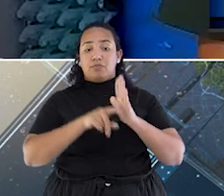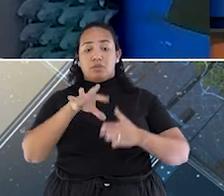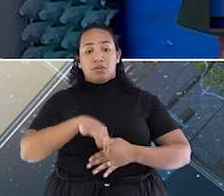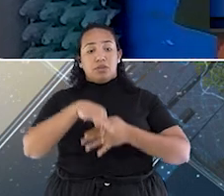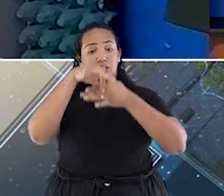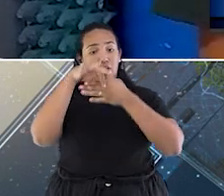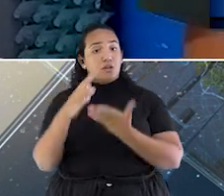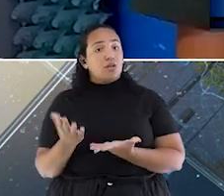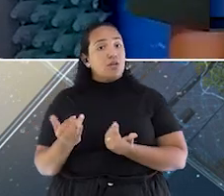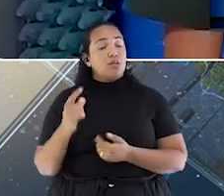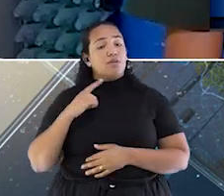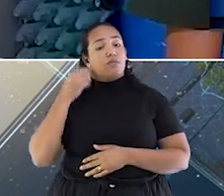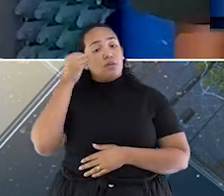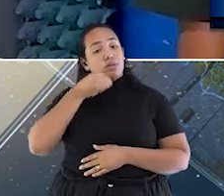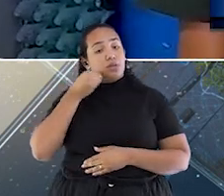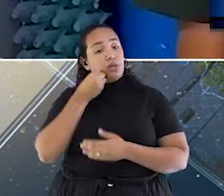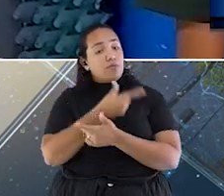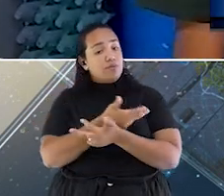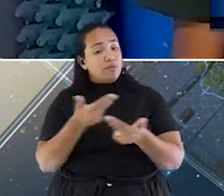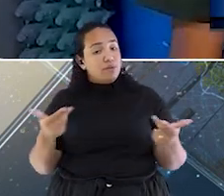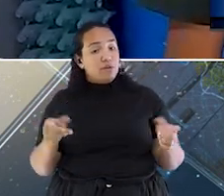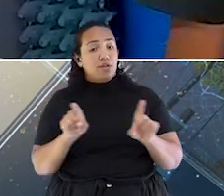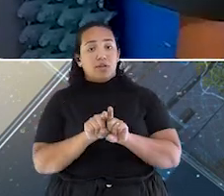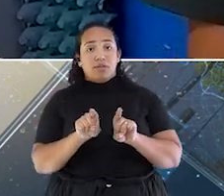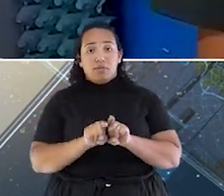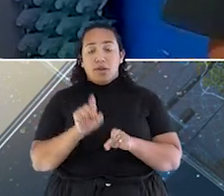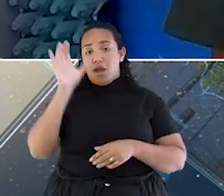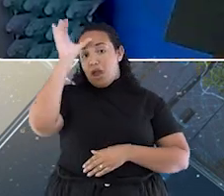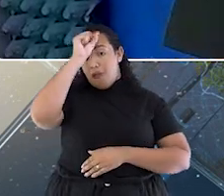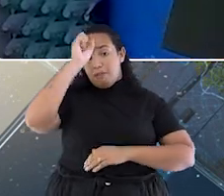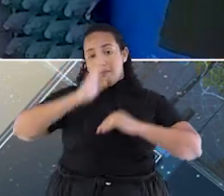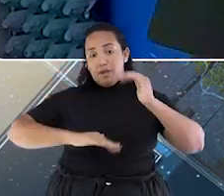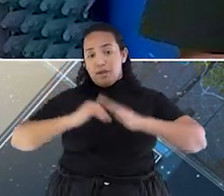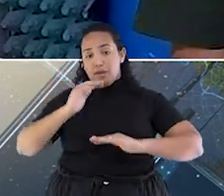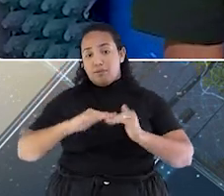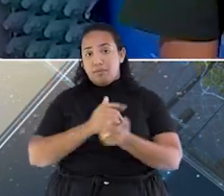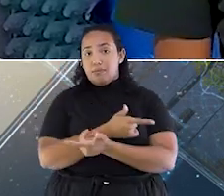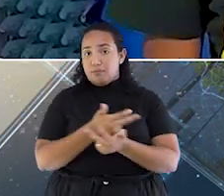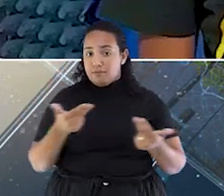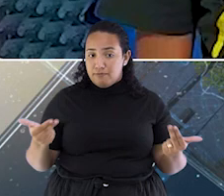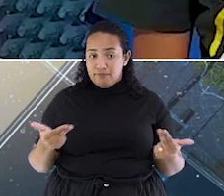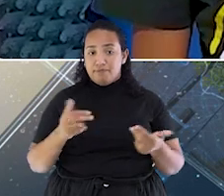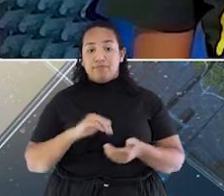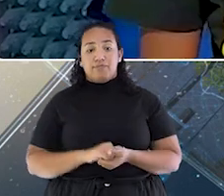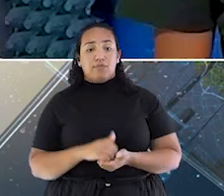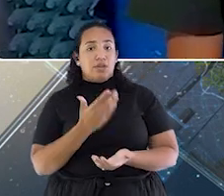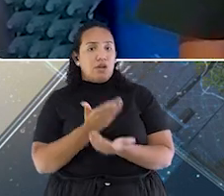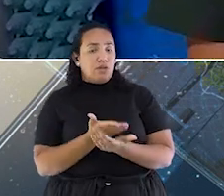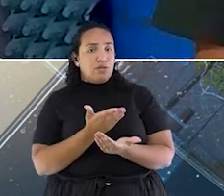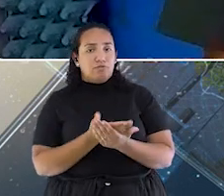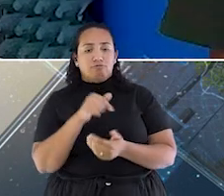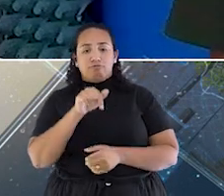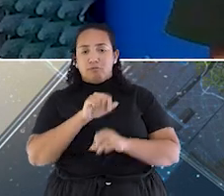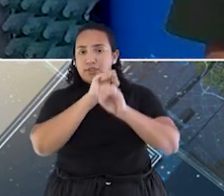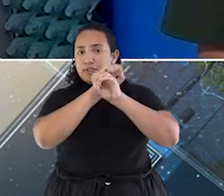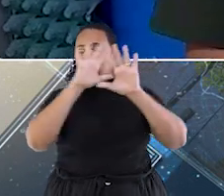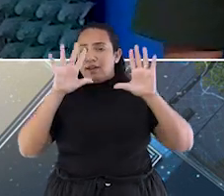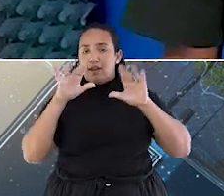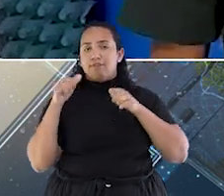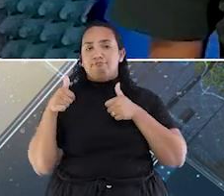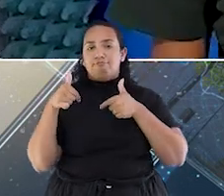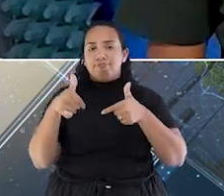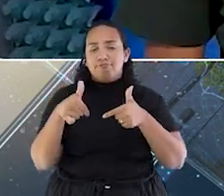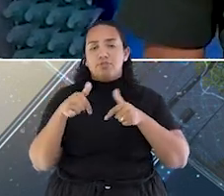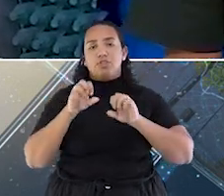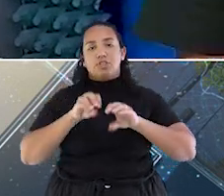muitas experiências e aprendizados, novas habilidades. As aulas do Lidera nos traz uma visão mais clara de como ser um bom líder. E